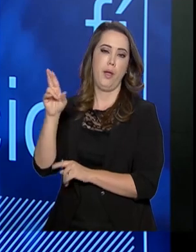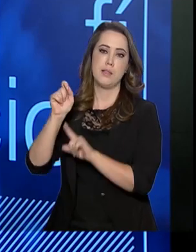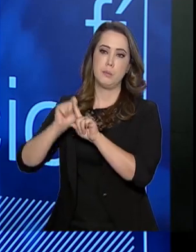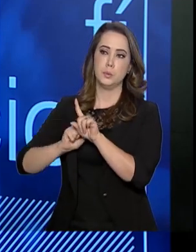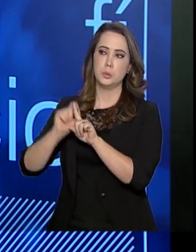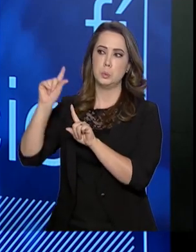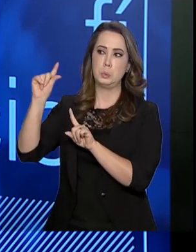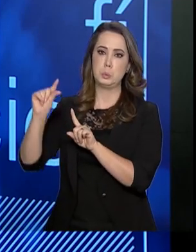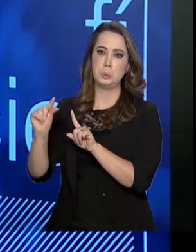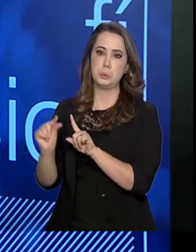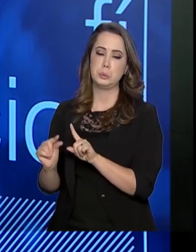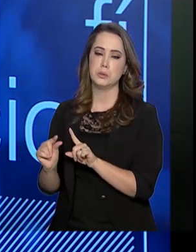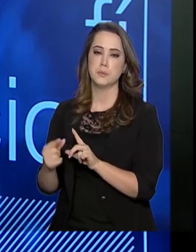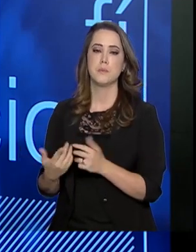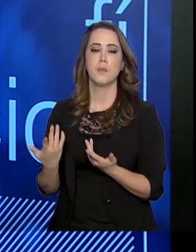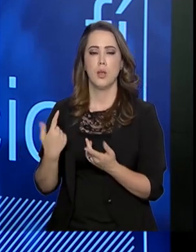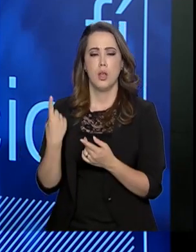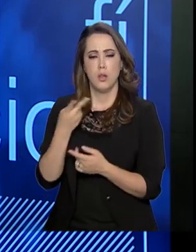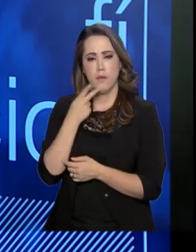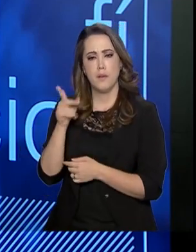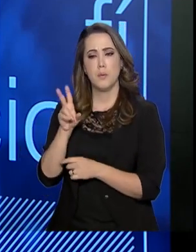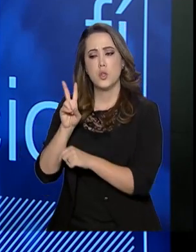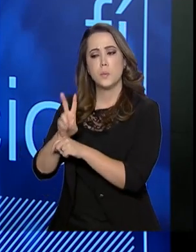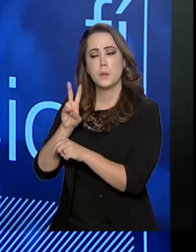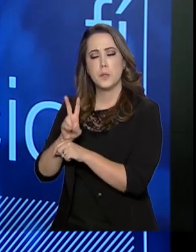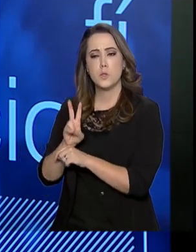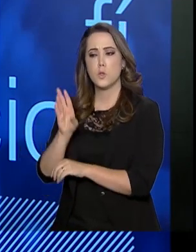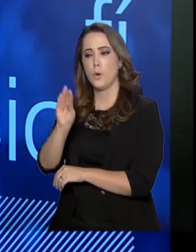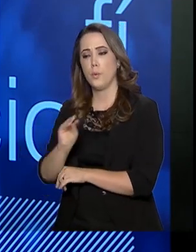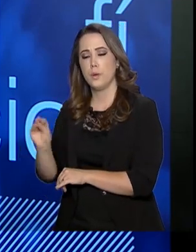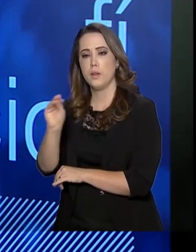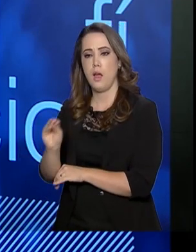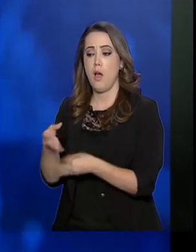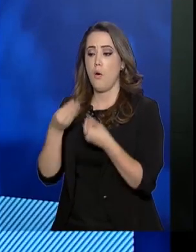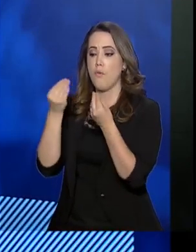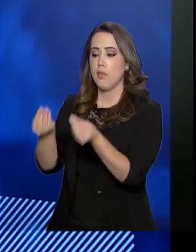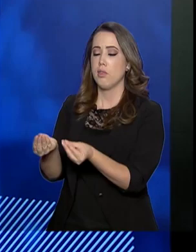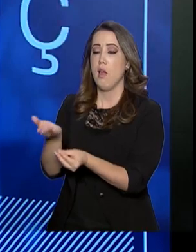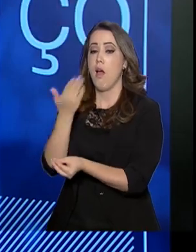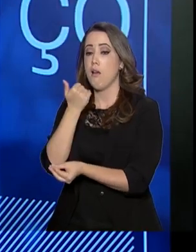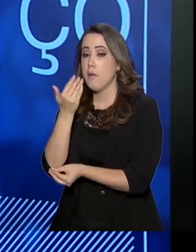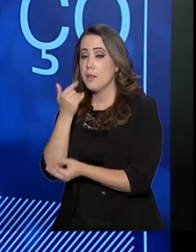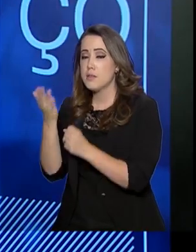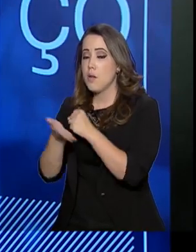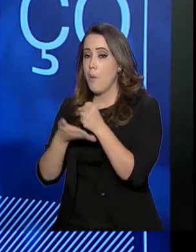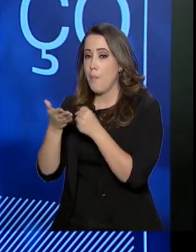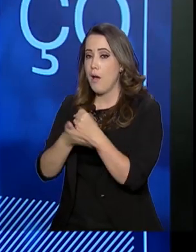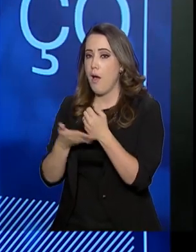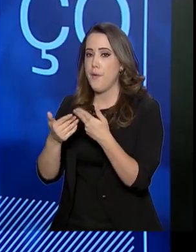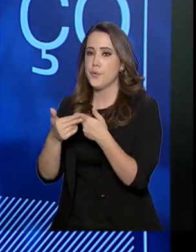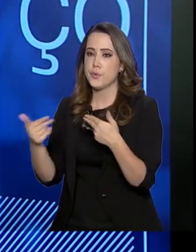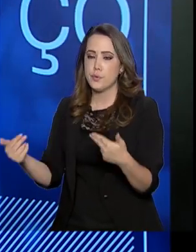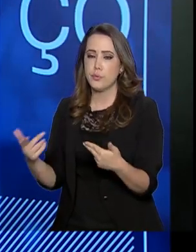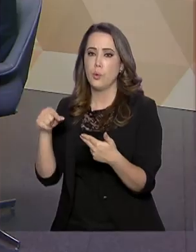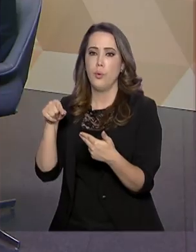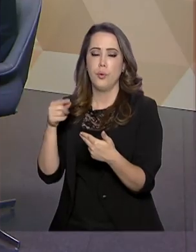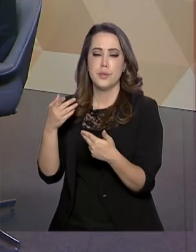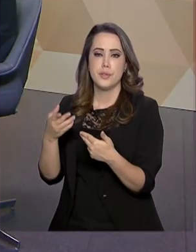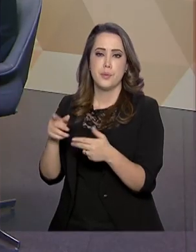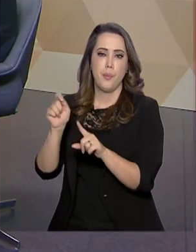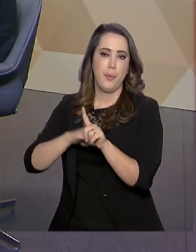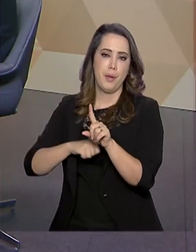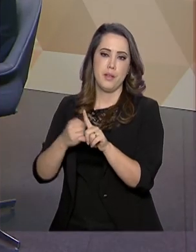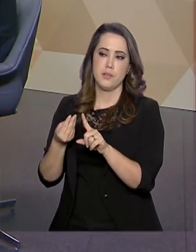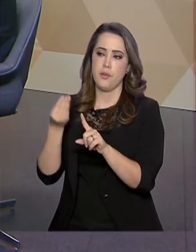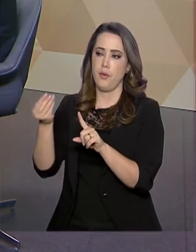com recursos mínimos que garantam a alimentação, ou pelo menos o básico de proteína por mês, que